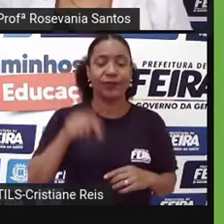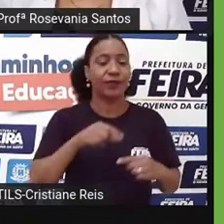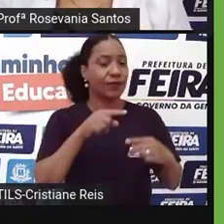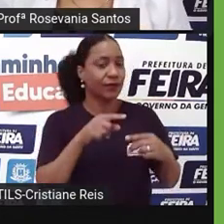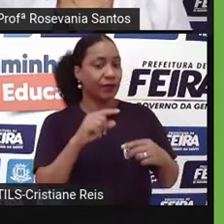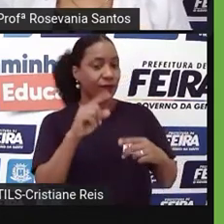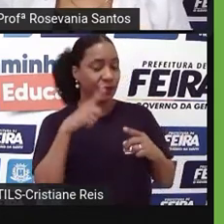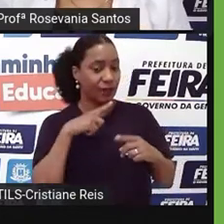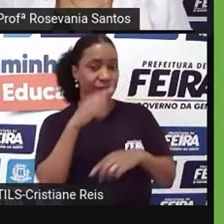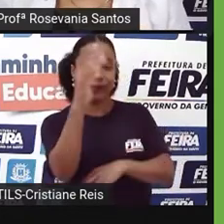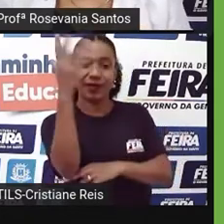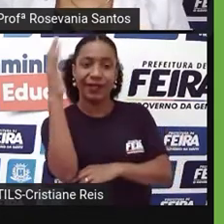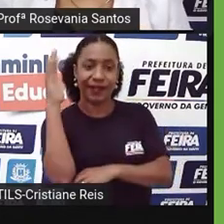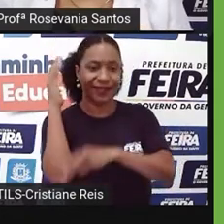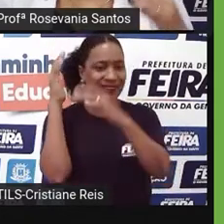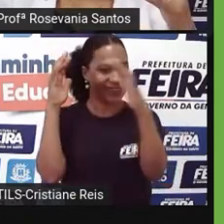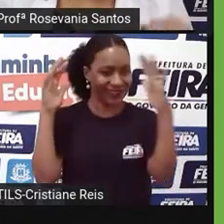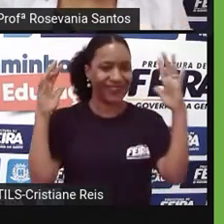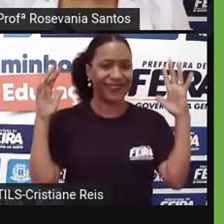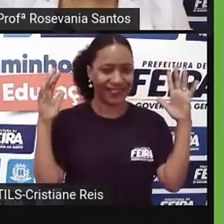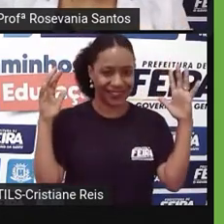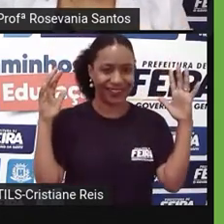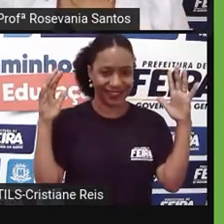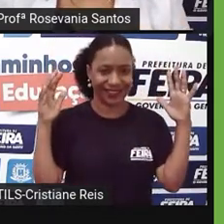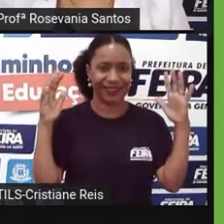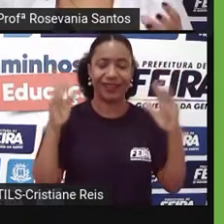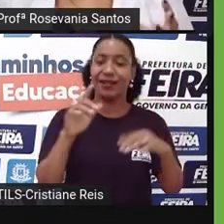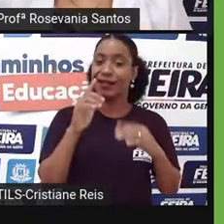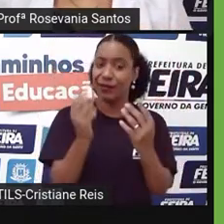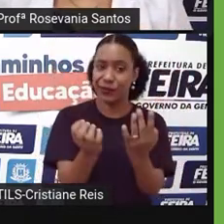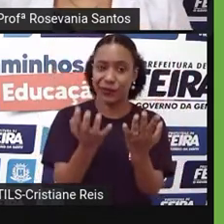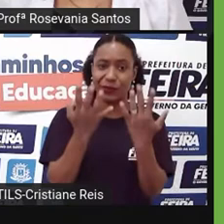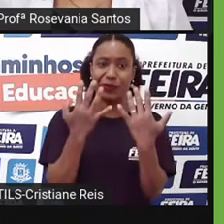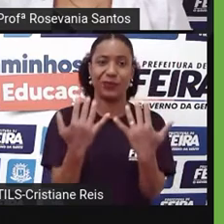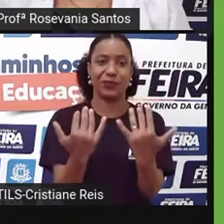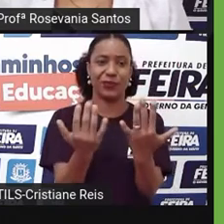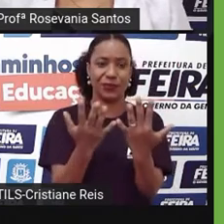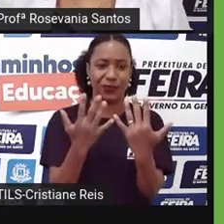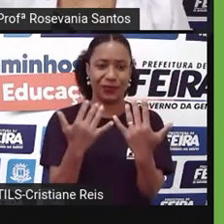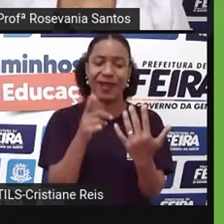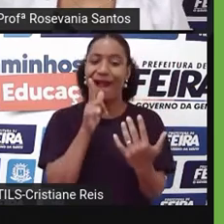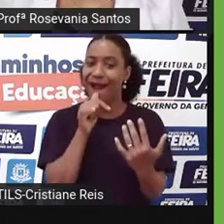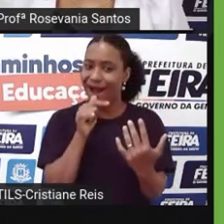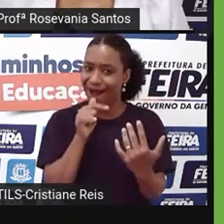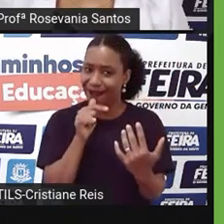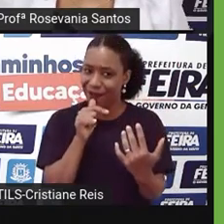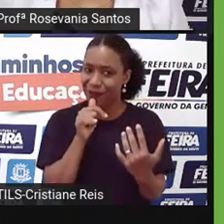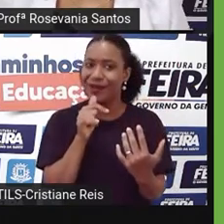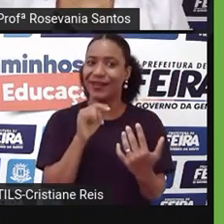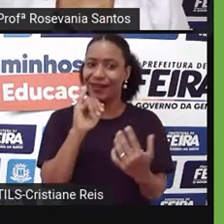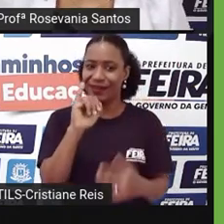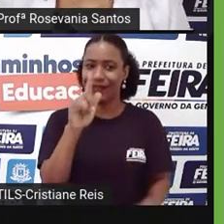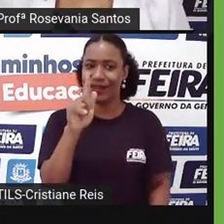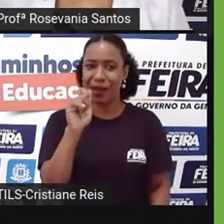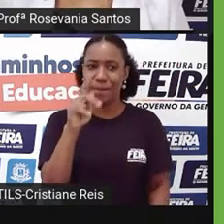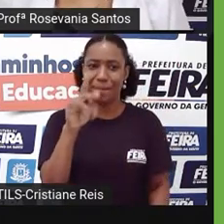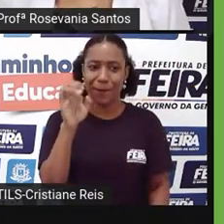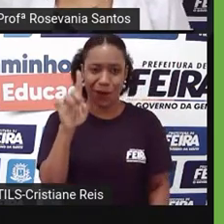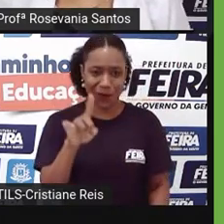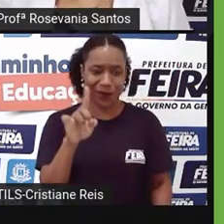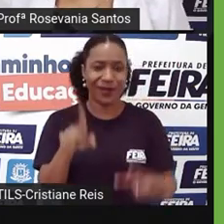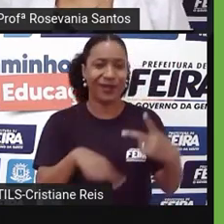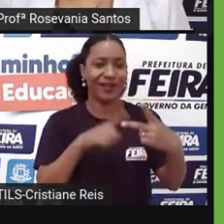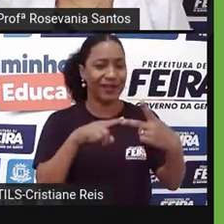árvores, né, tem a mata de igapô, que é aquela que fica o tempo todo na água, a mata de várzea, é só quando tem o período das enchentes,